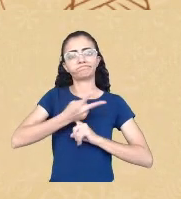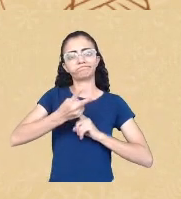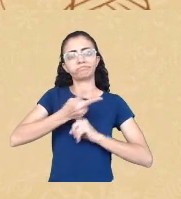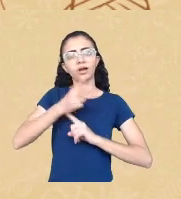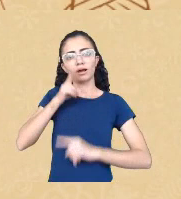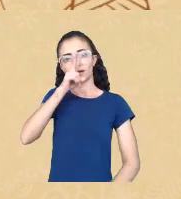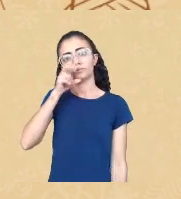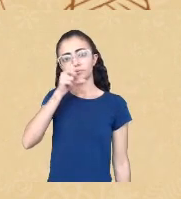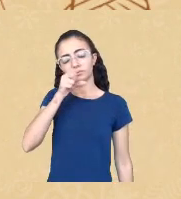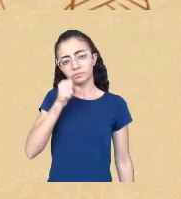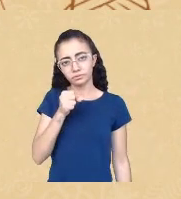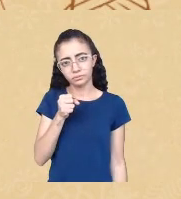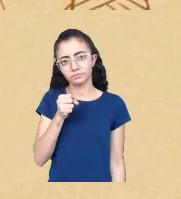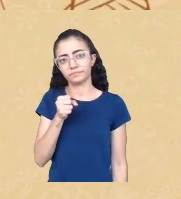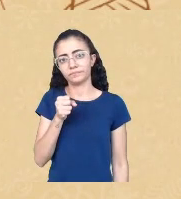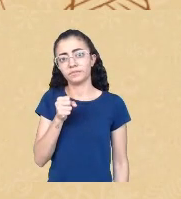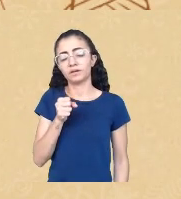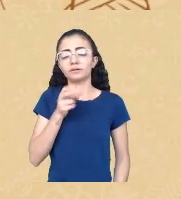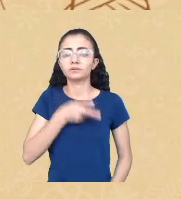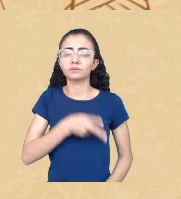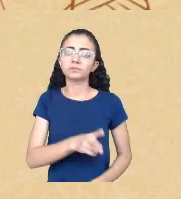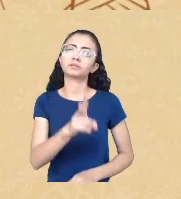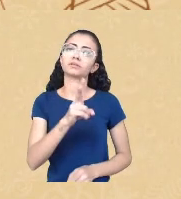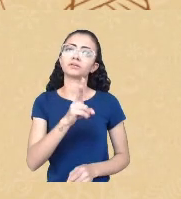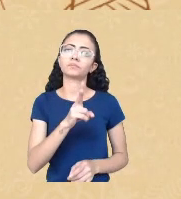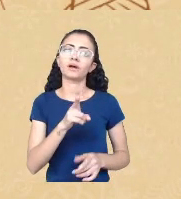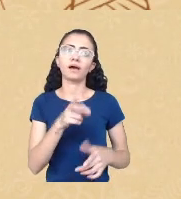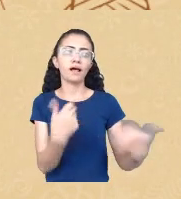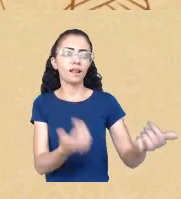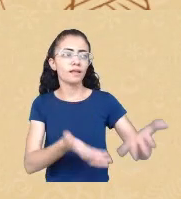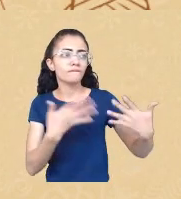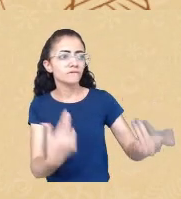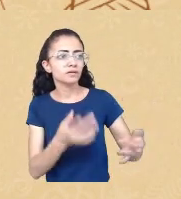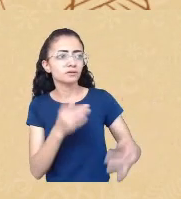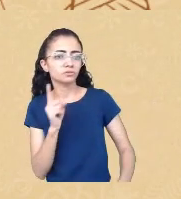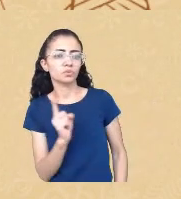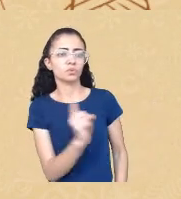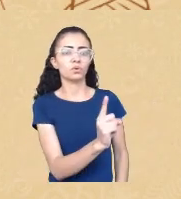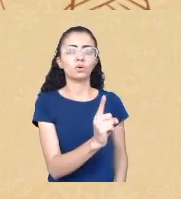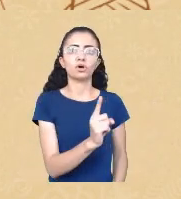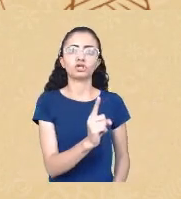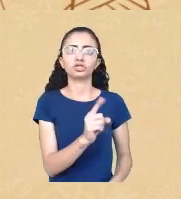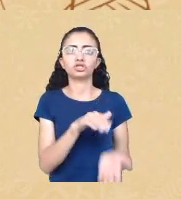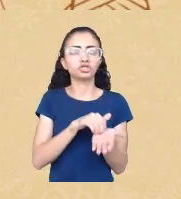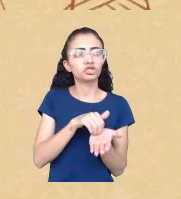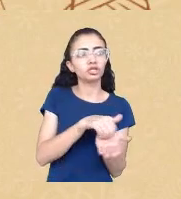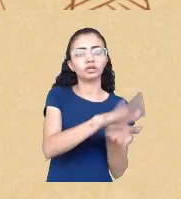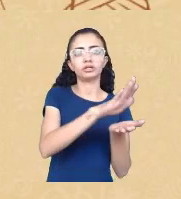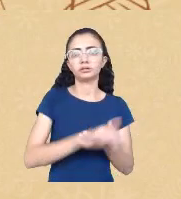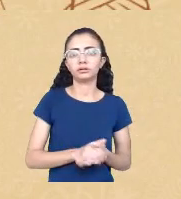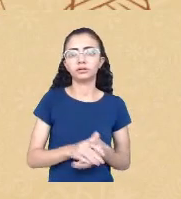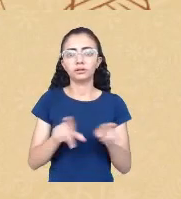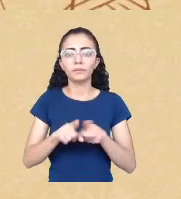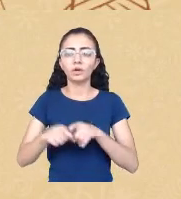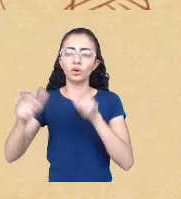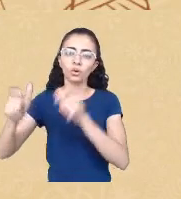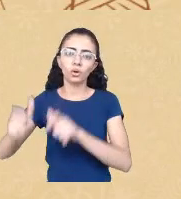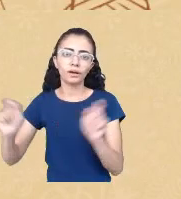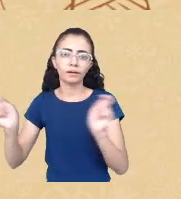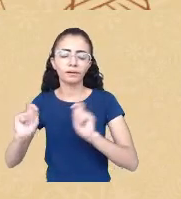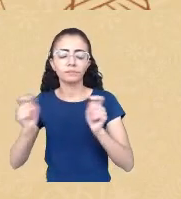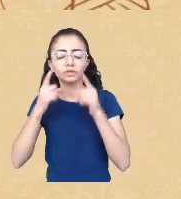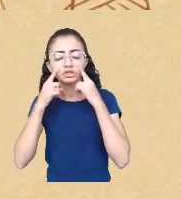tirado o lugar da leveza o lugar do choro o lugar da sensibilidade